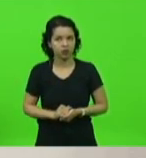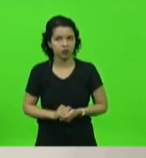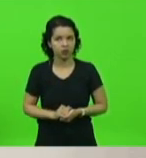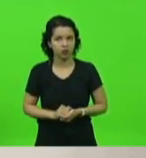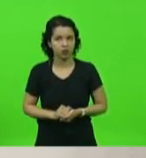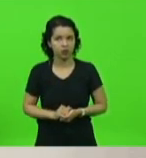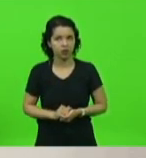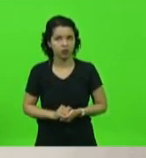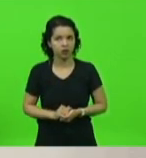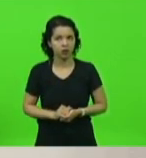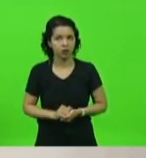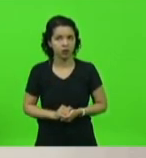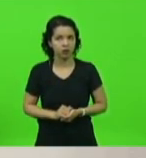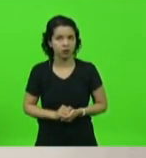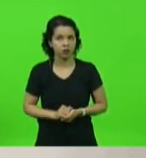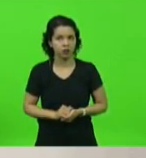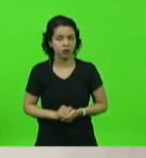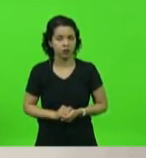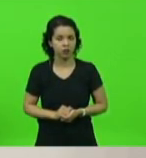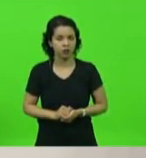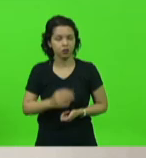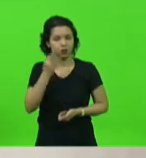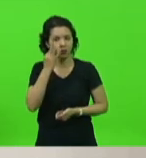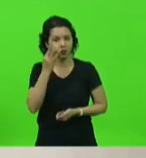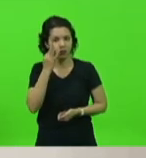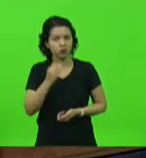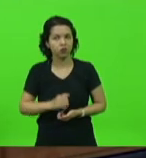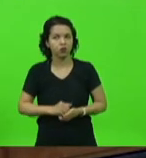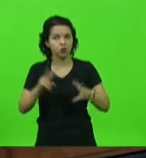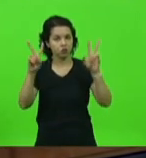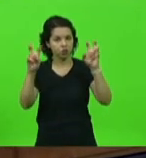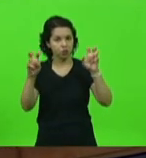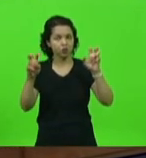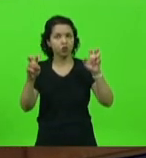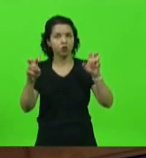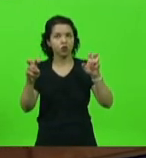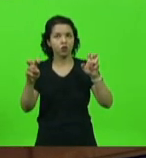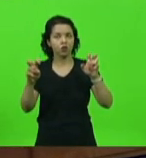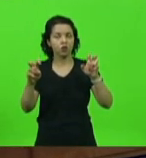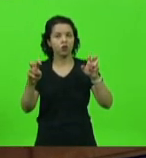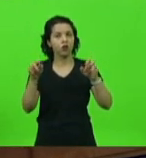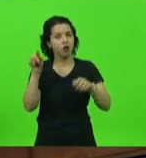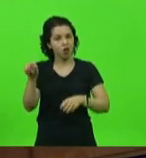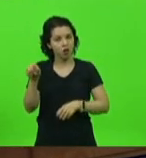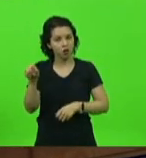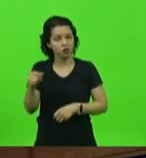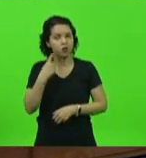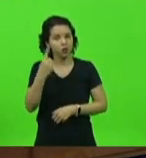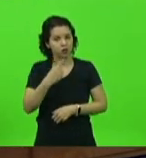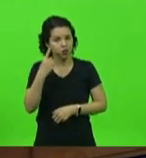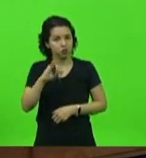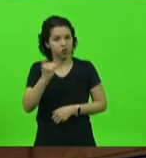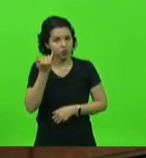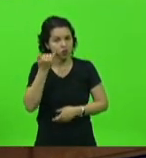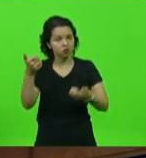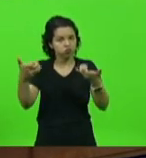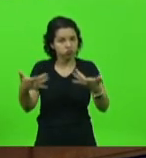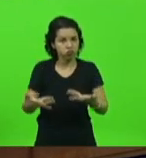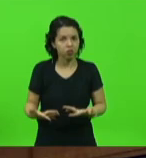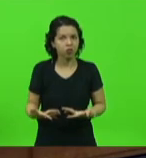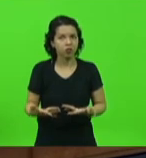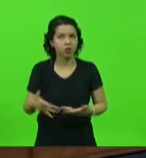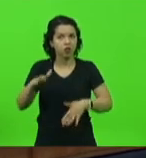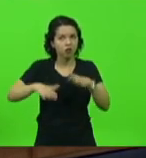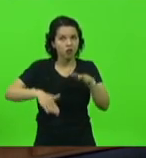deputados. Deputado Fernando. Sobre o tema trazido pelo deputado Gessé Lopes, quero dizer para vocês que talvez aqui nesse parlamento